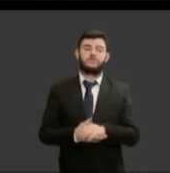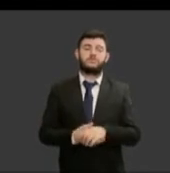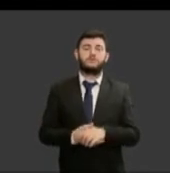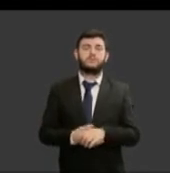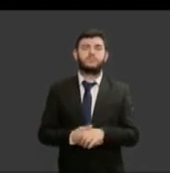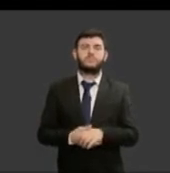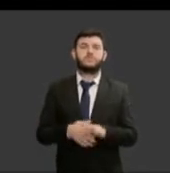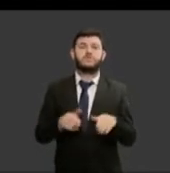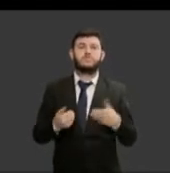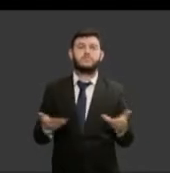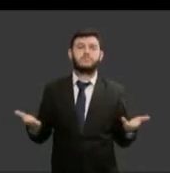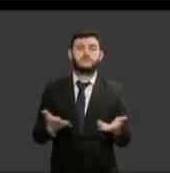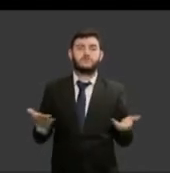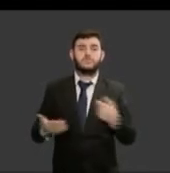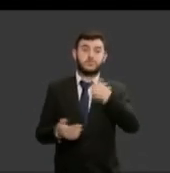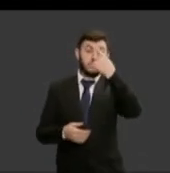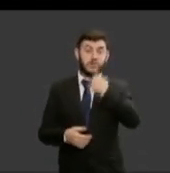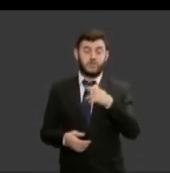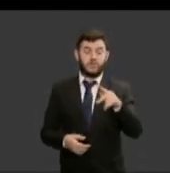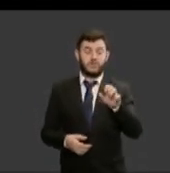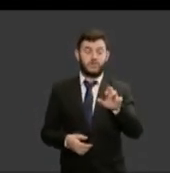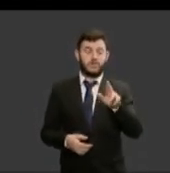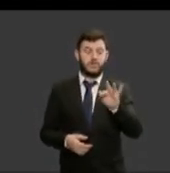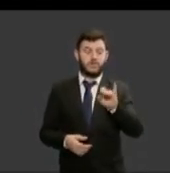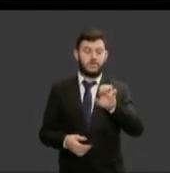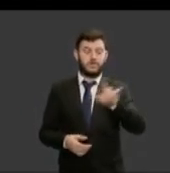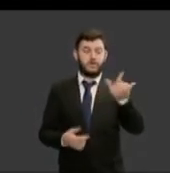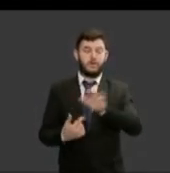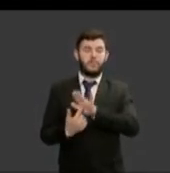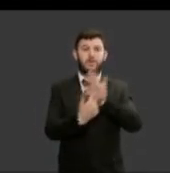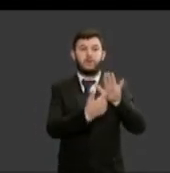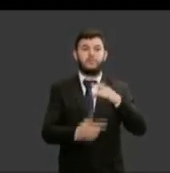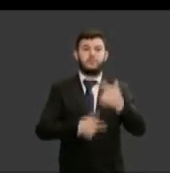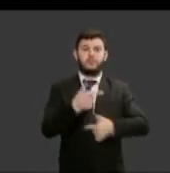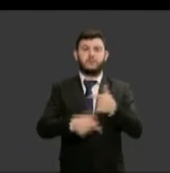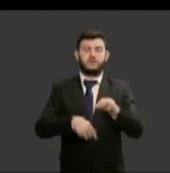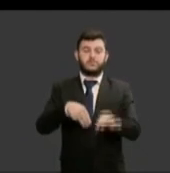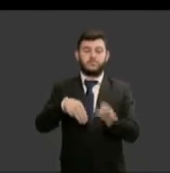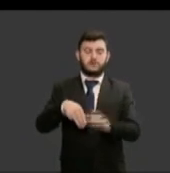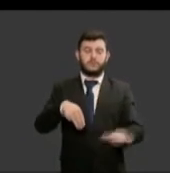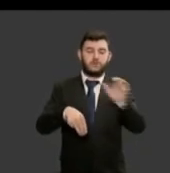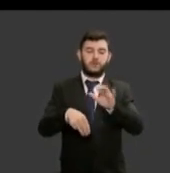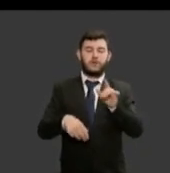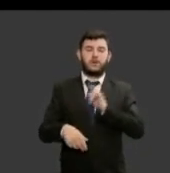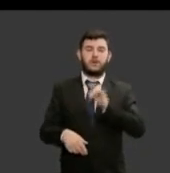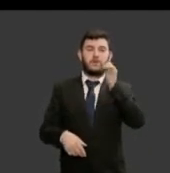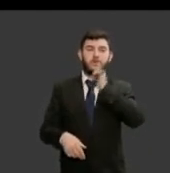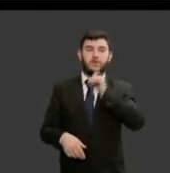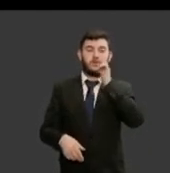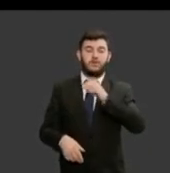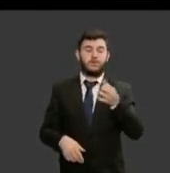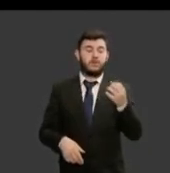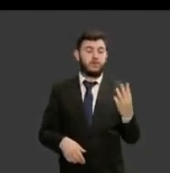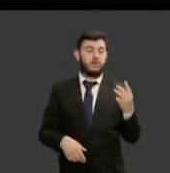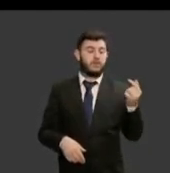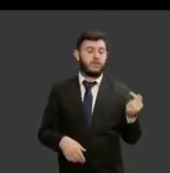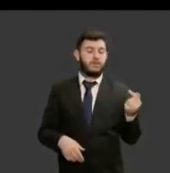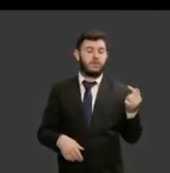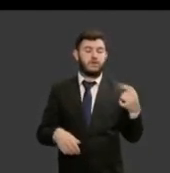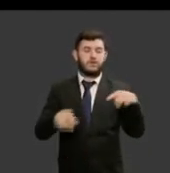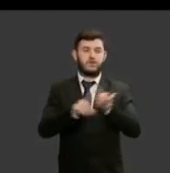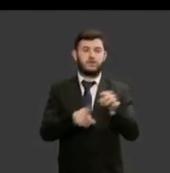esse é um perfil da magistratura num quadro mulheres 37,3% homens 62,7%